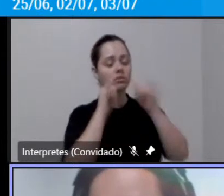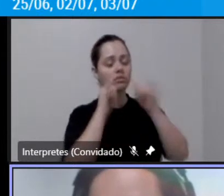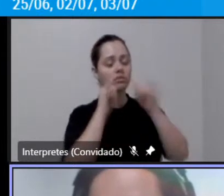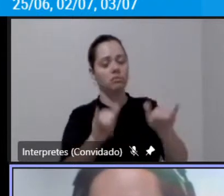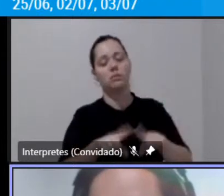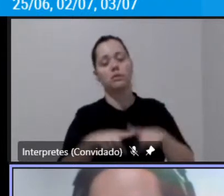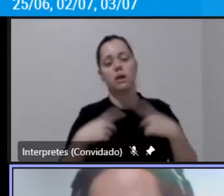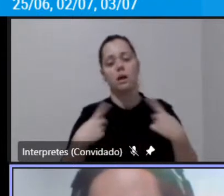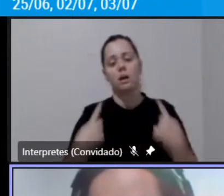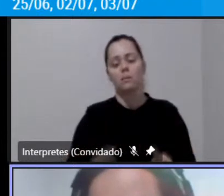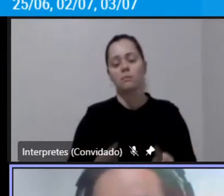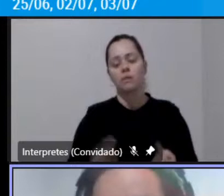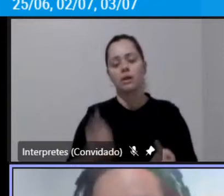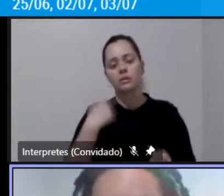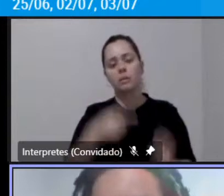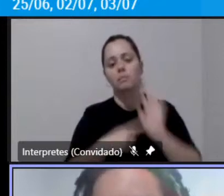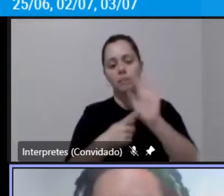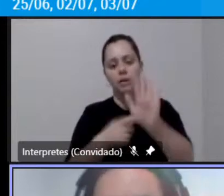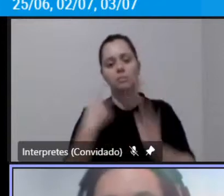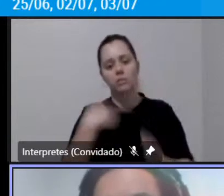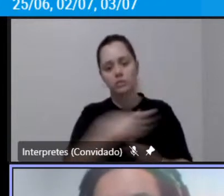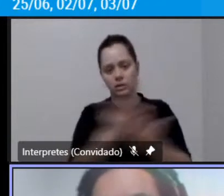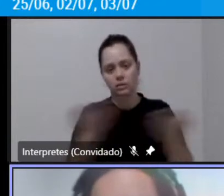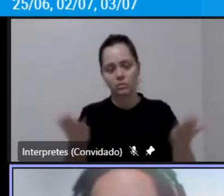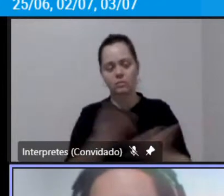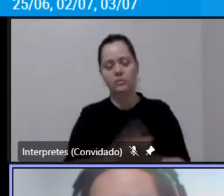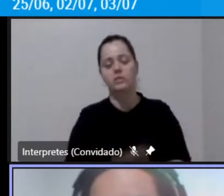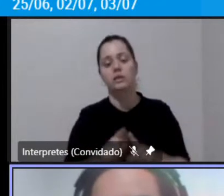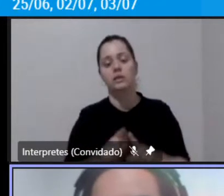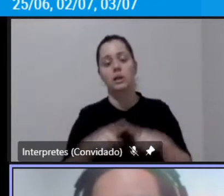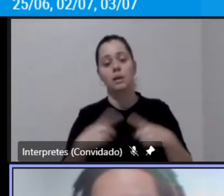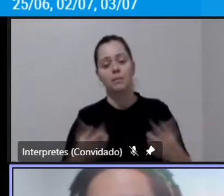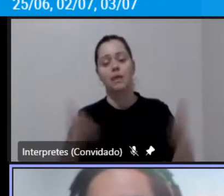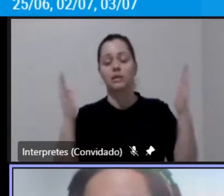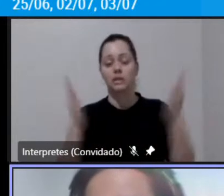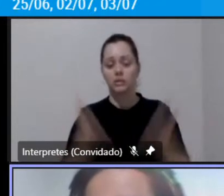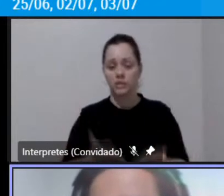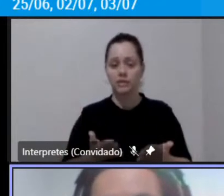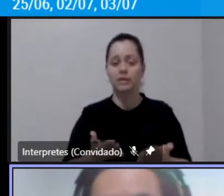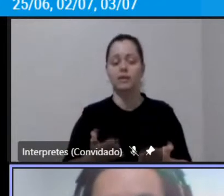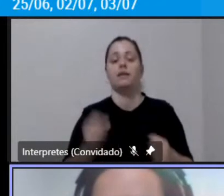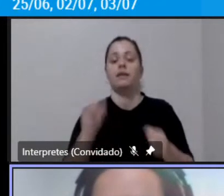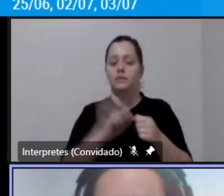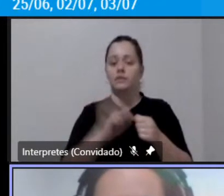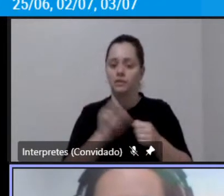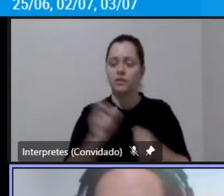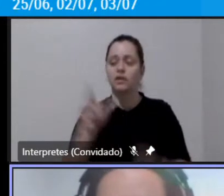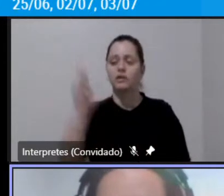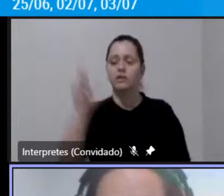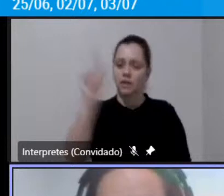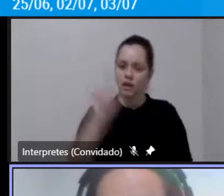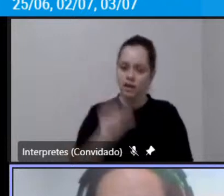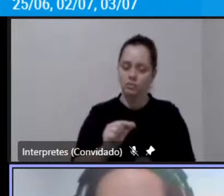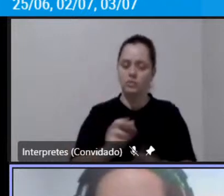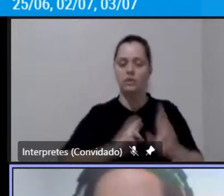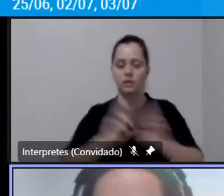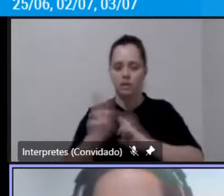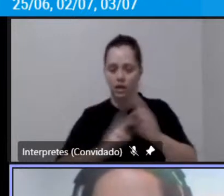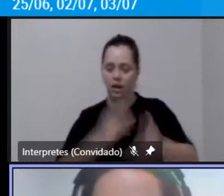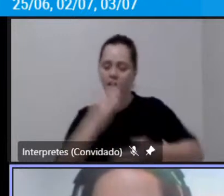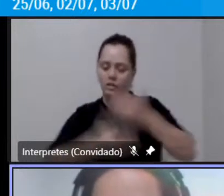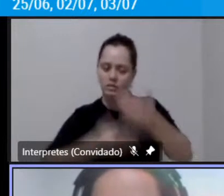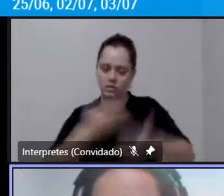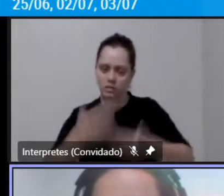2020 para a gente fazer esse comparativo mas ela já foi bem bem reduzida em relação aos anos